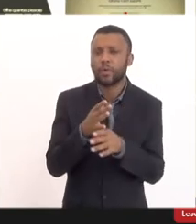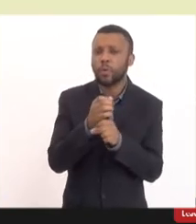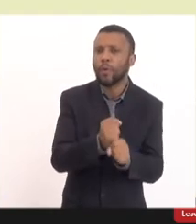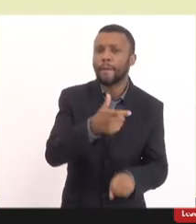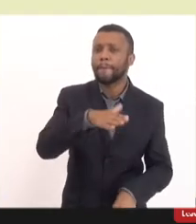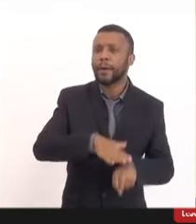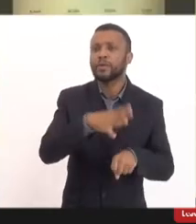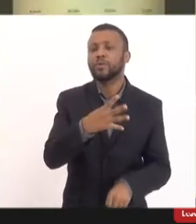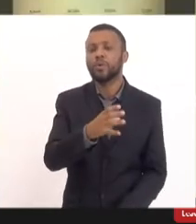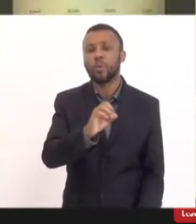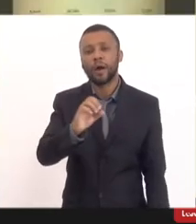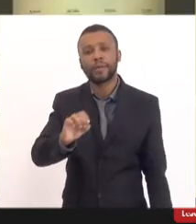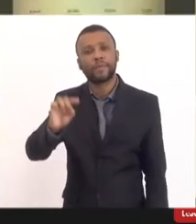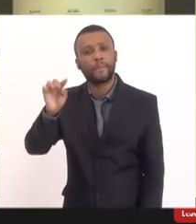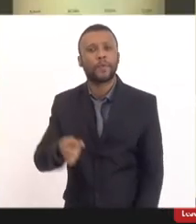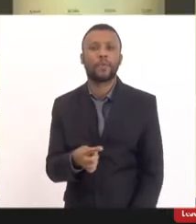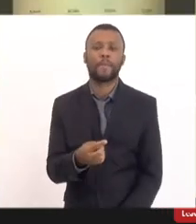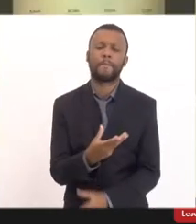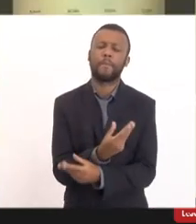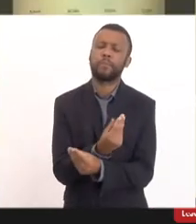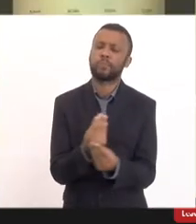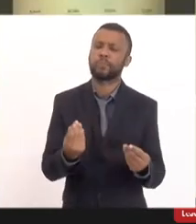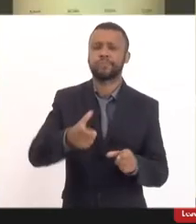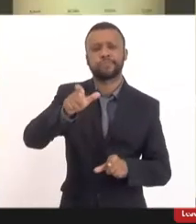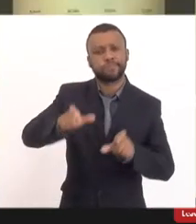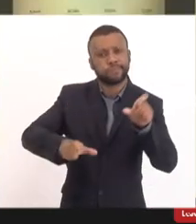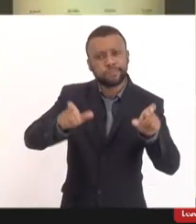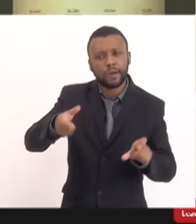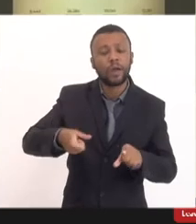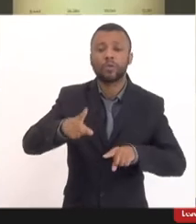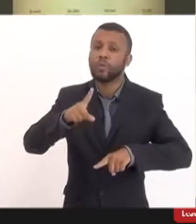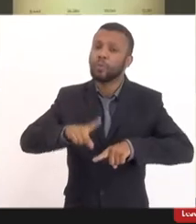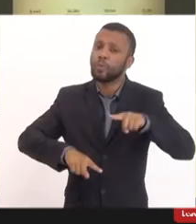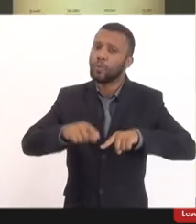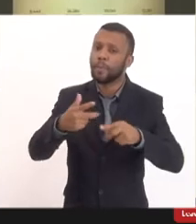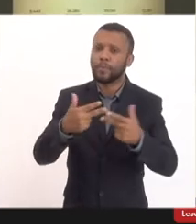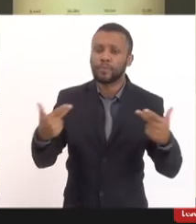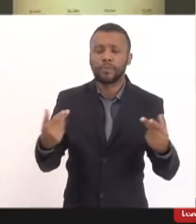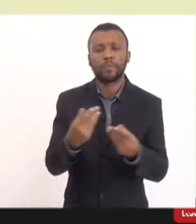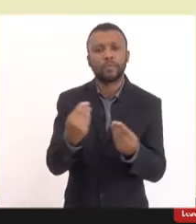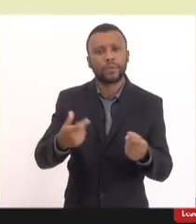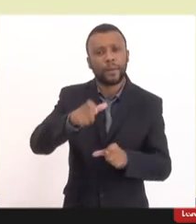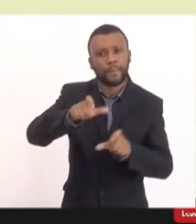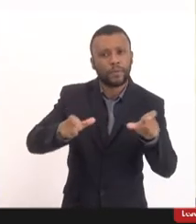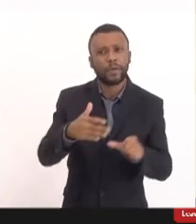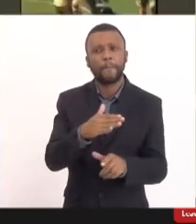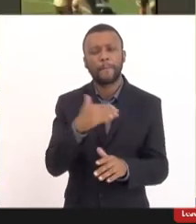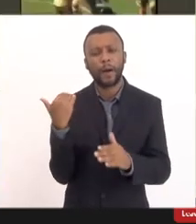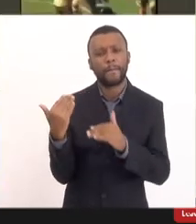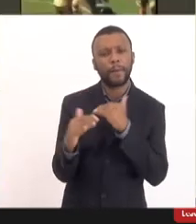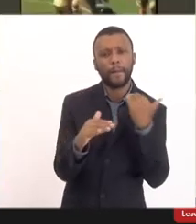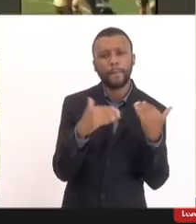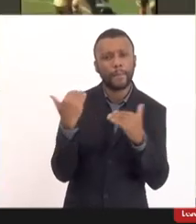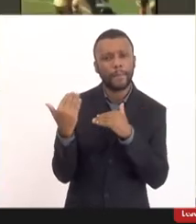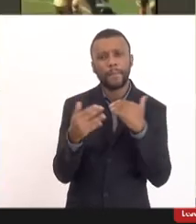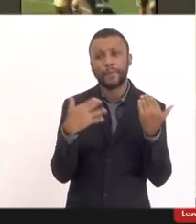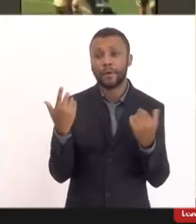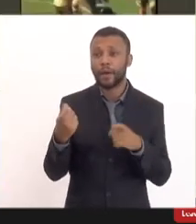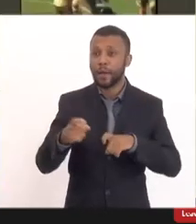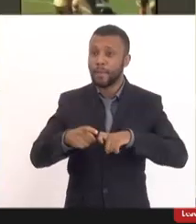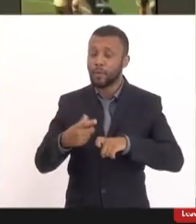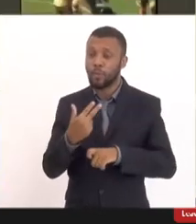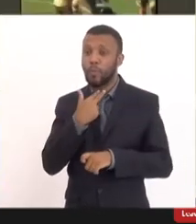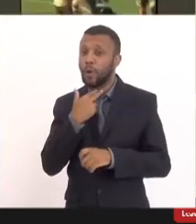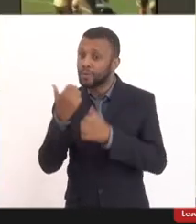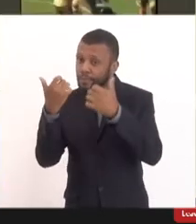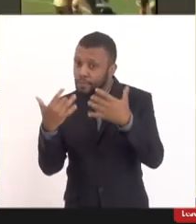é que é muita gente é muita gente um produto que tem muita gente que morreu e a doutora não pode dizer que não foi por conta da vacina